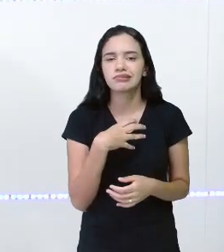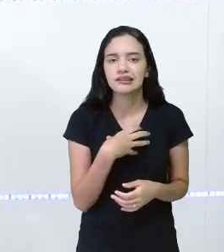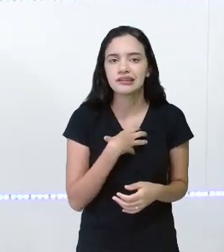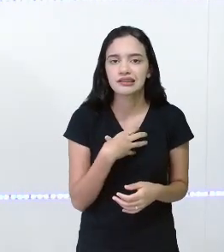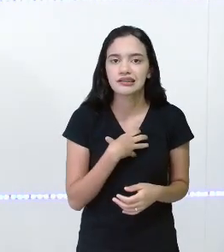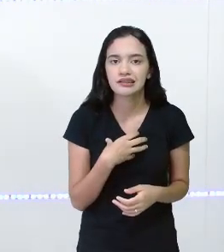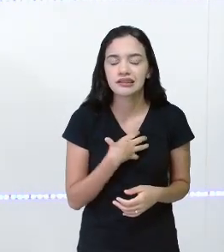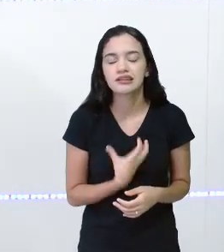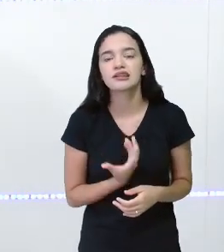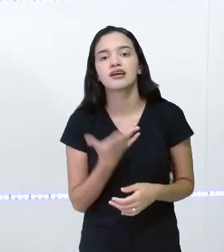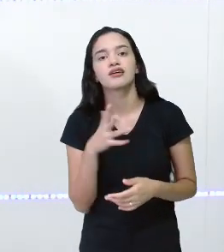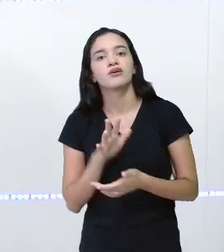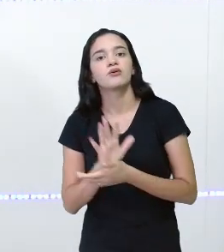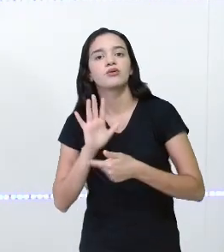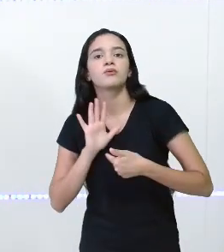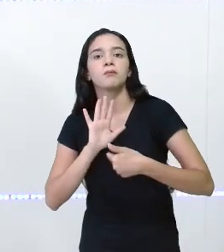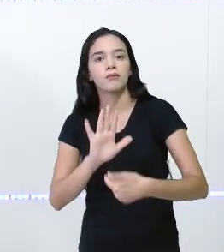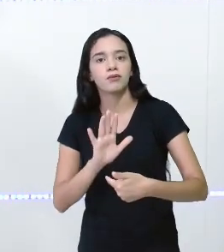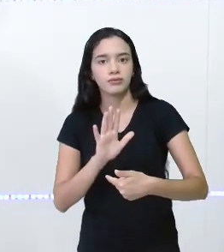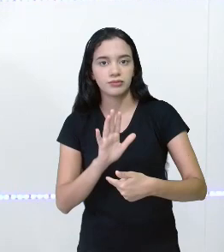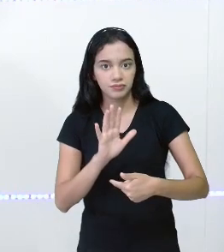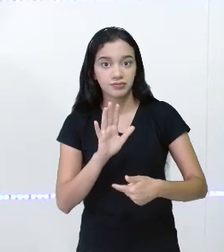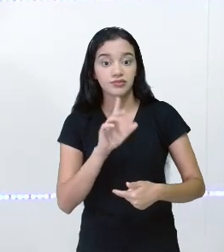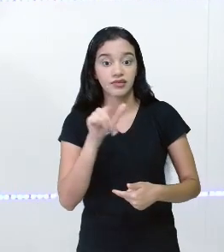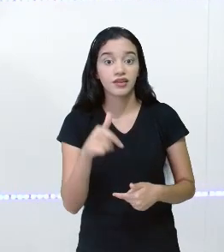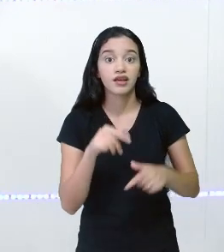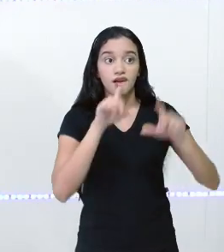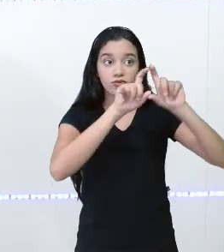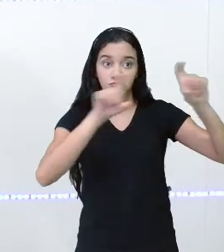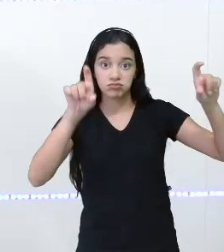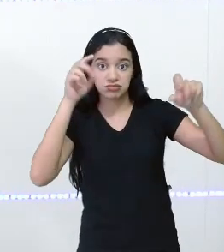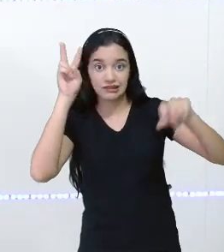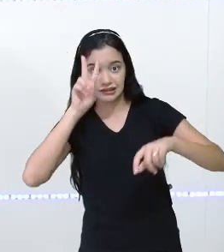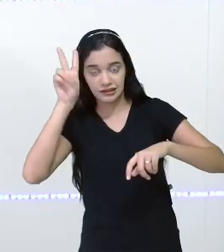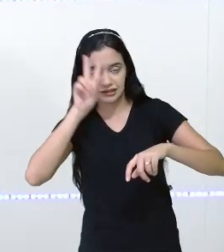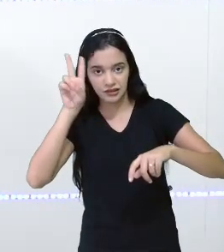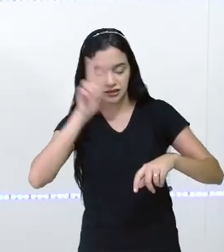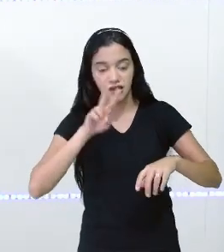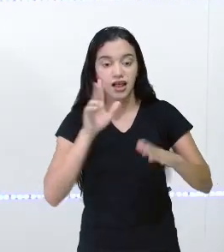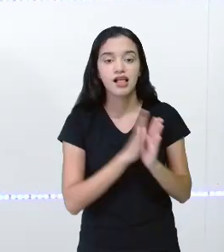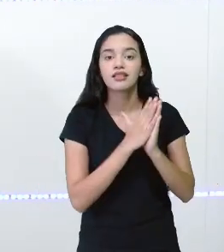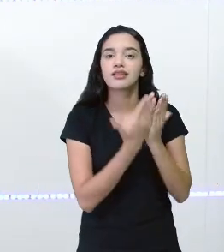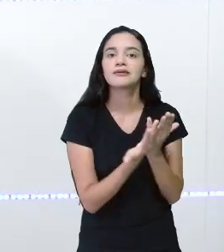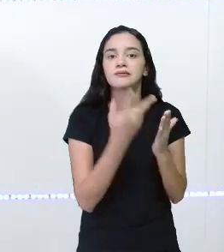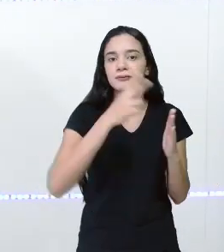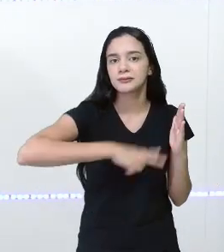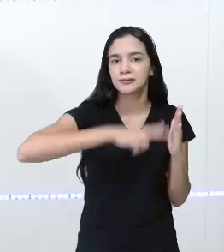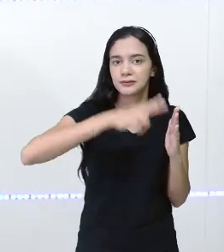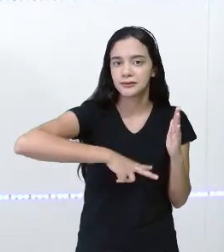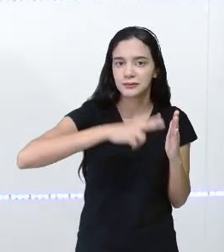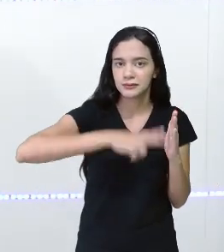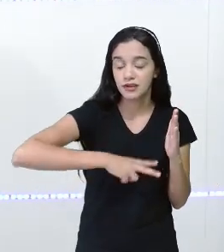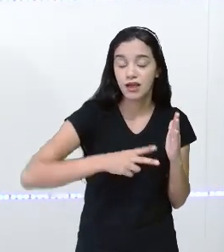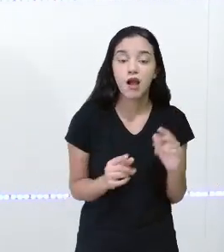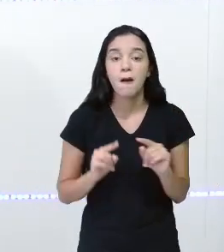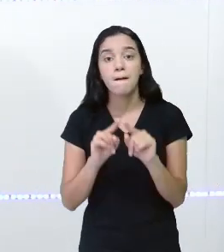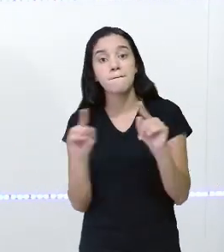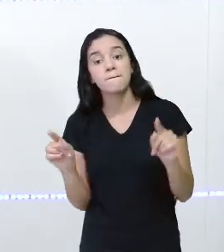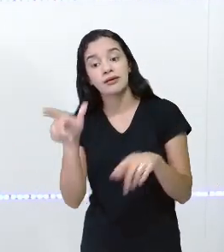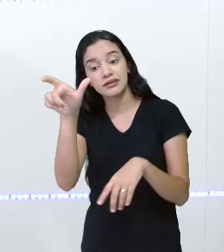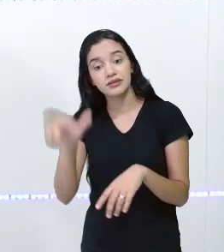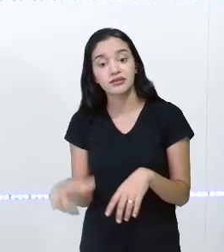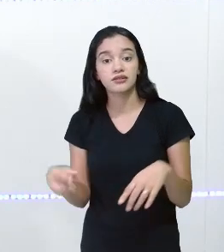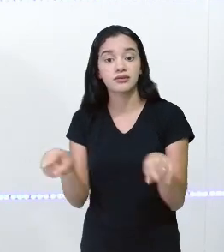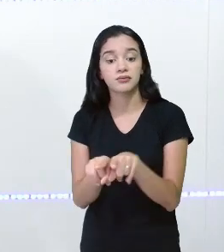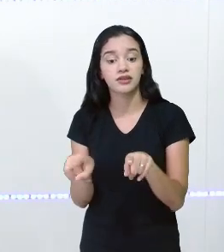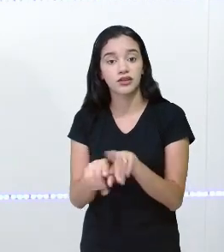E aí é quando aparece as onomatopeias na tirinha. Então, neste livro que eu li, não era uma tirinha, mas a autora também